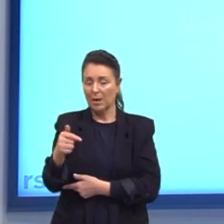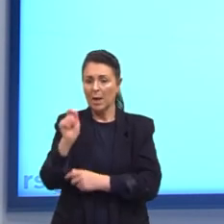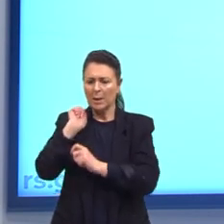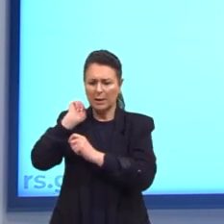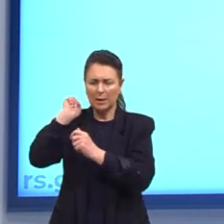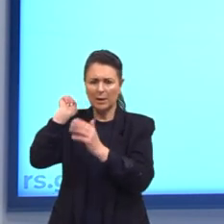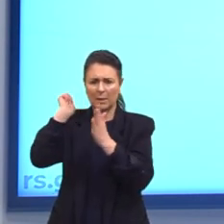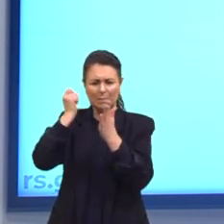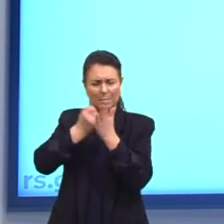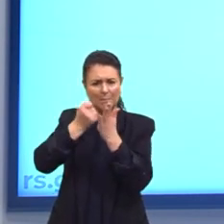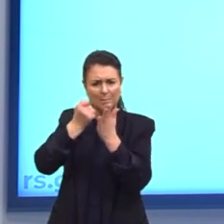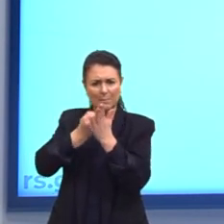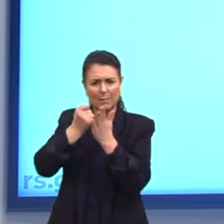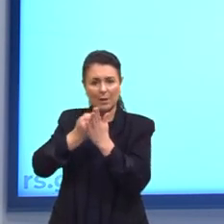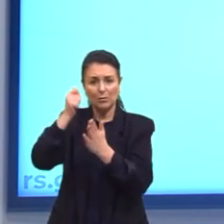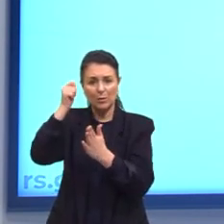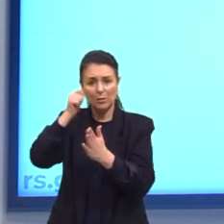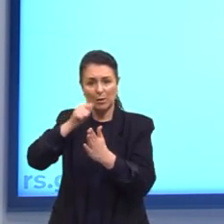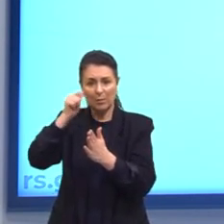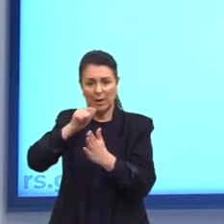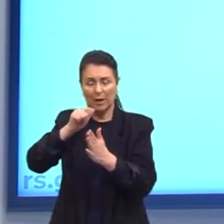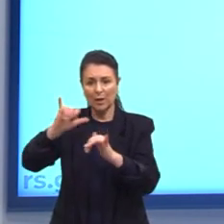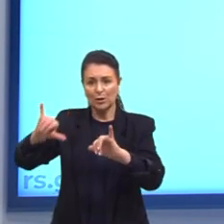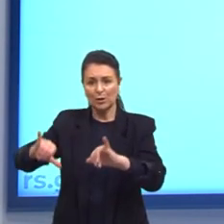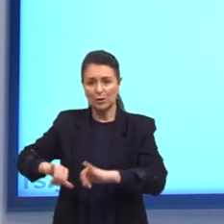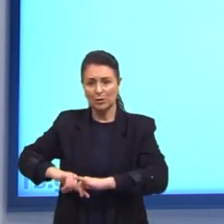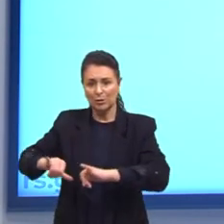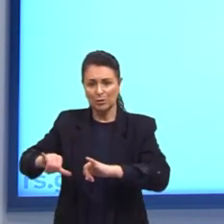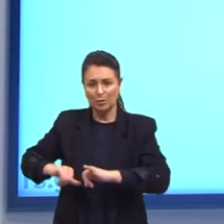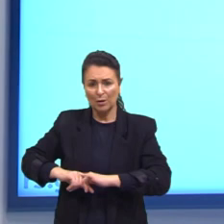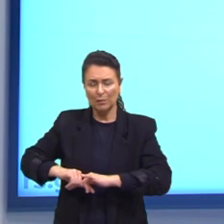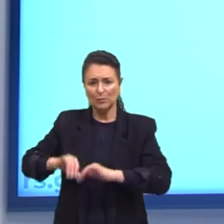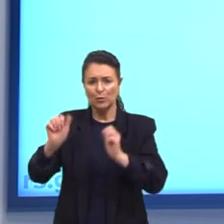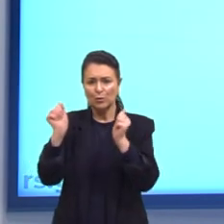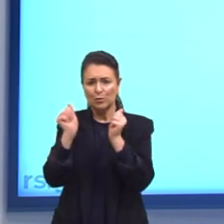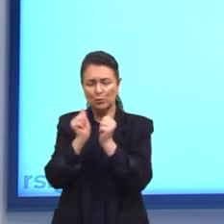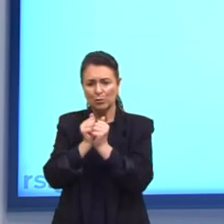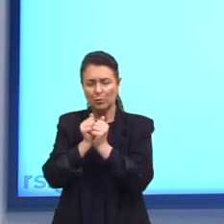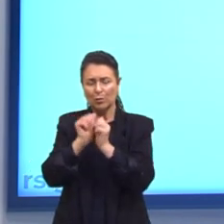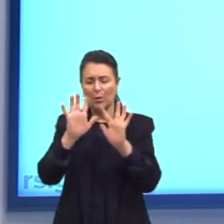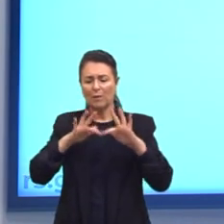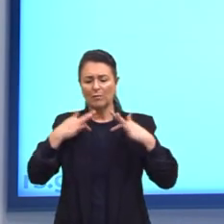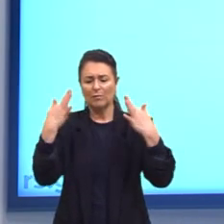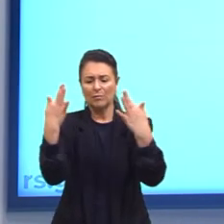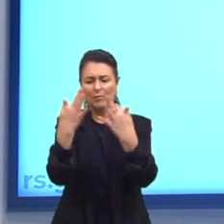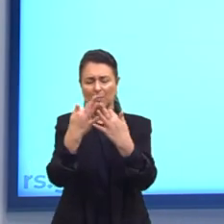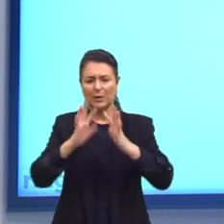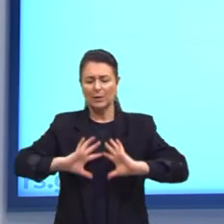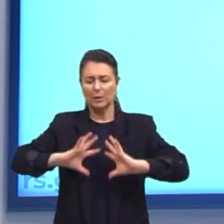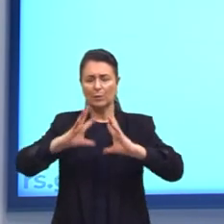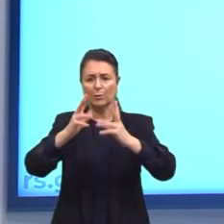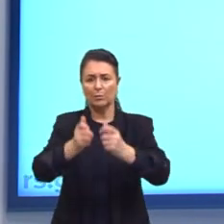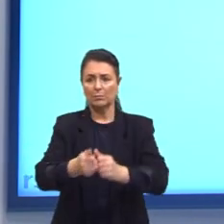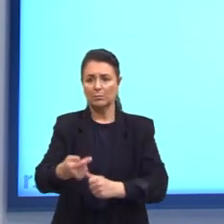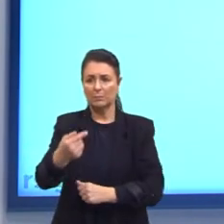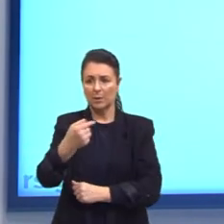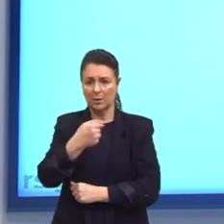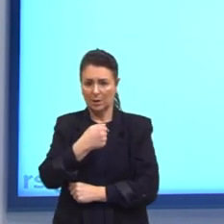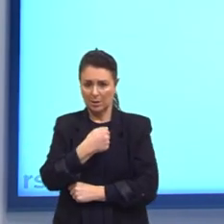machuca a família inteira. E daí a gente tem aqui. Eu,